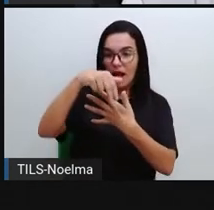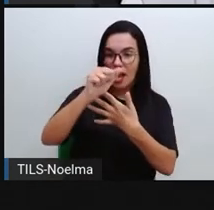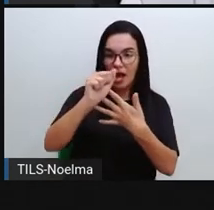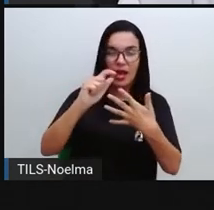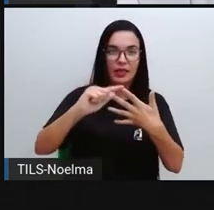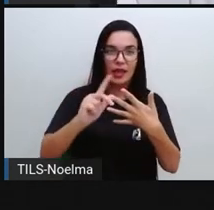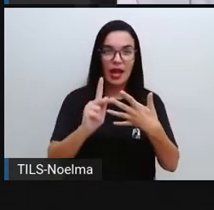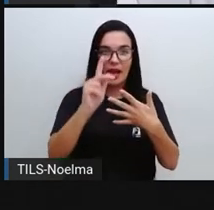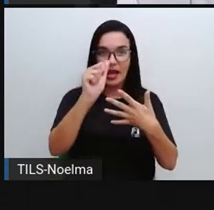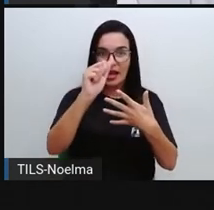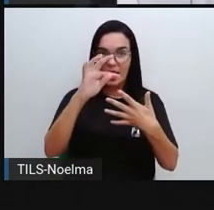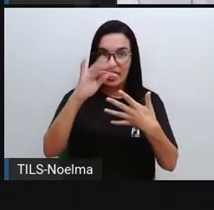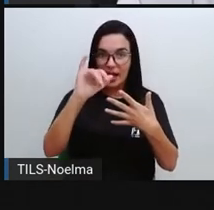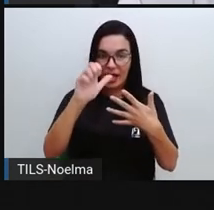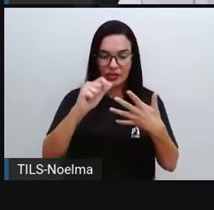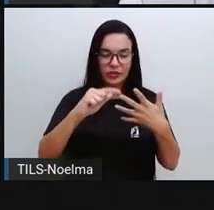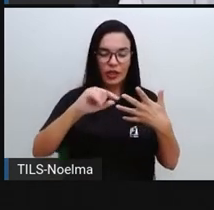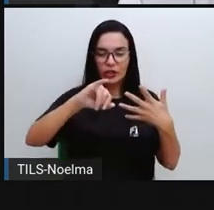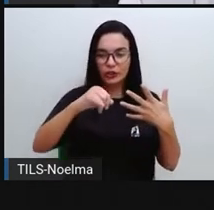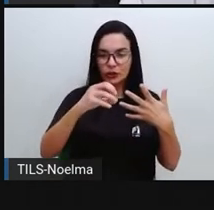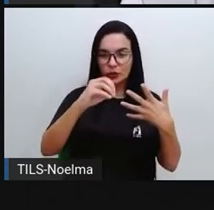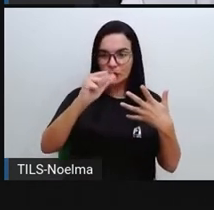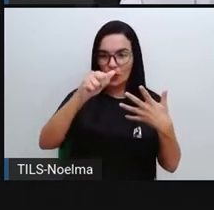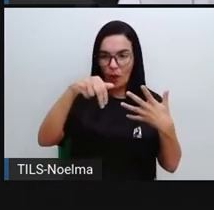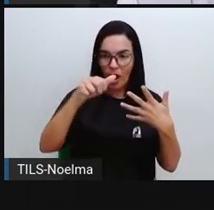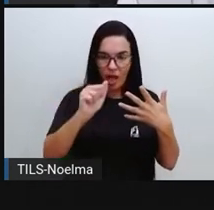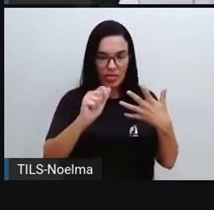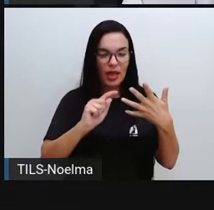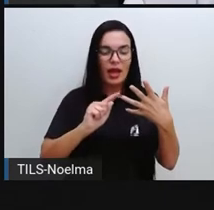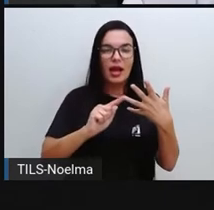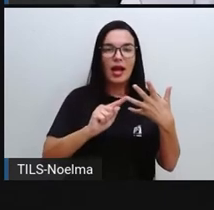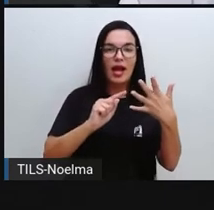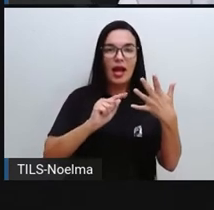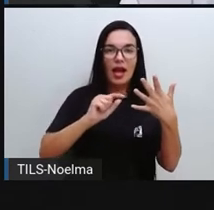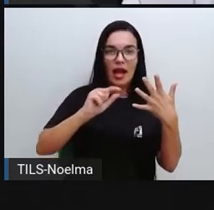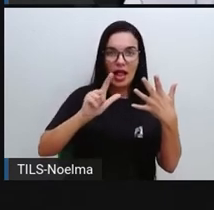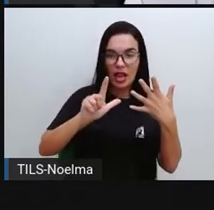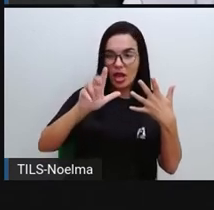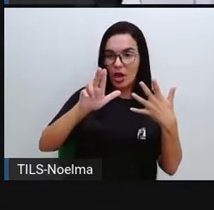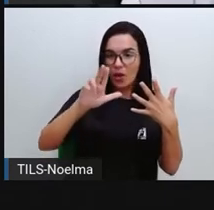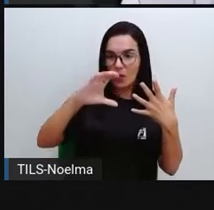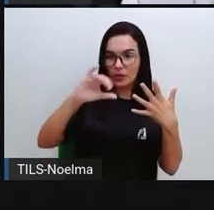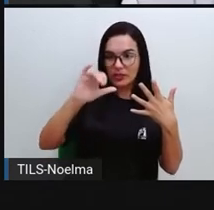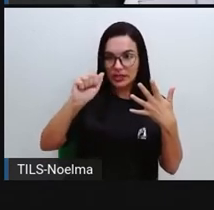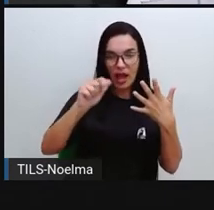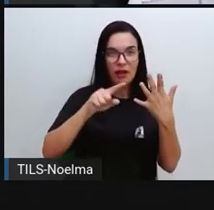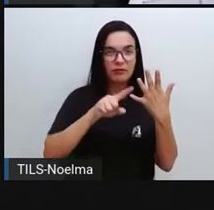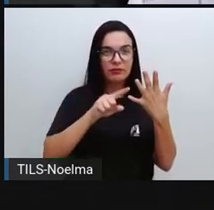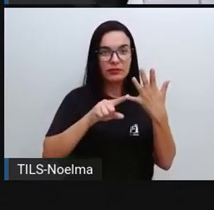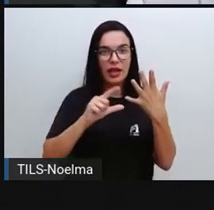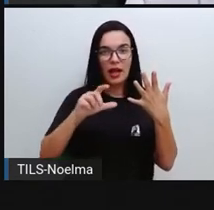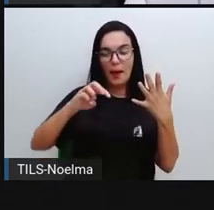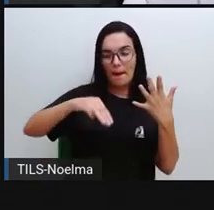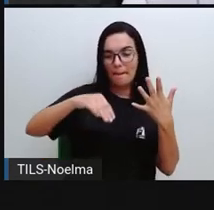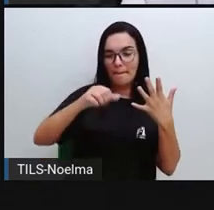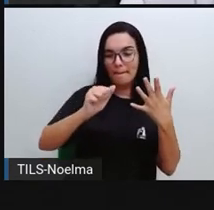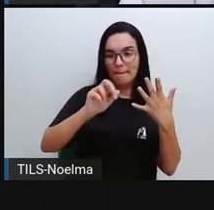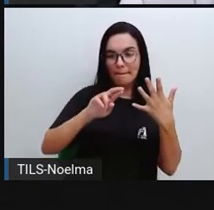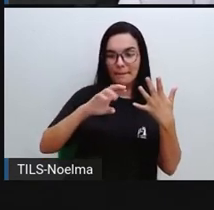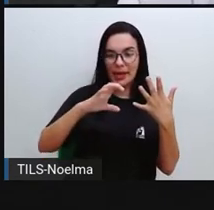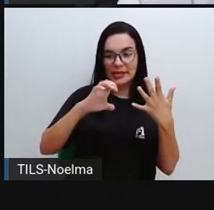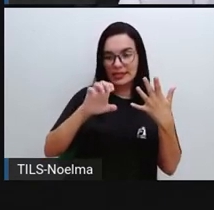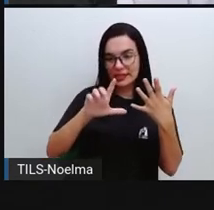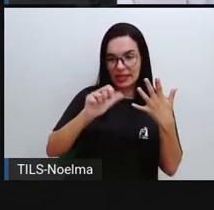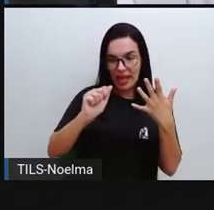Marcela, foram ao parque e levaram seus animais de estimação. Então, cada